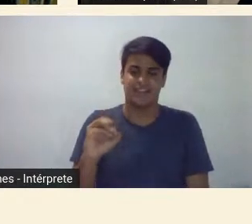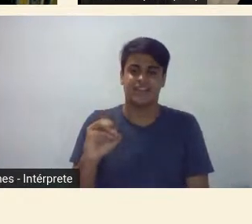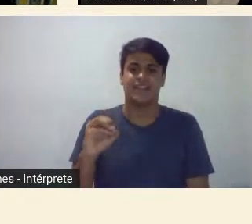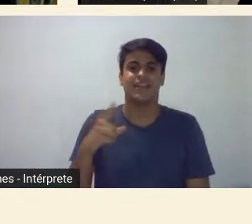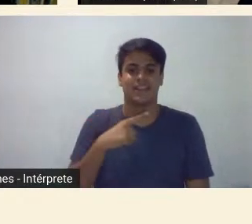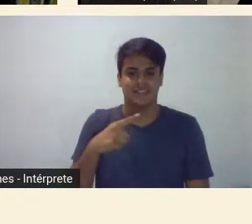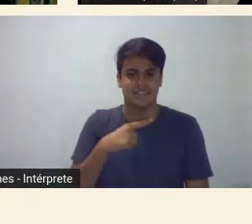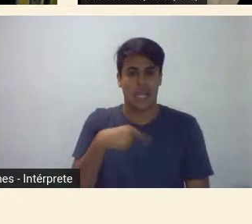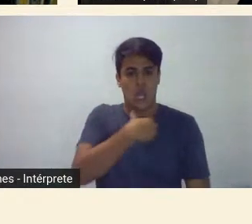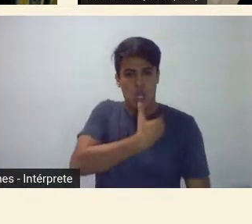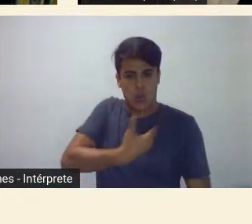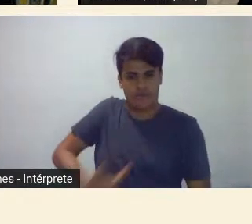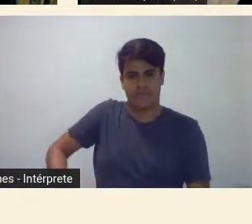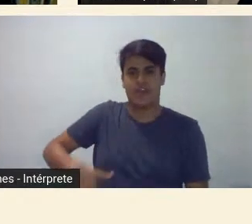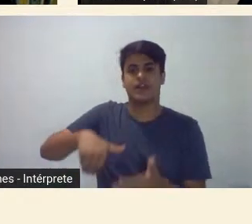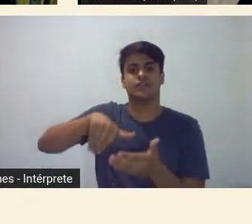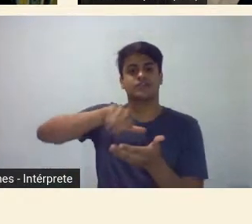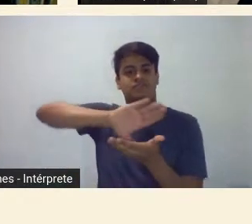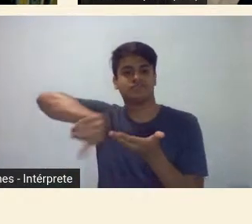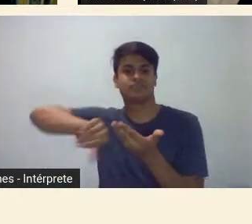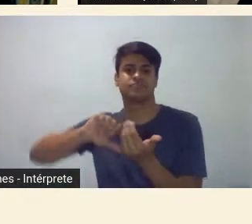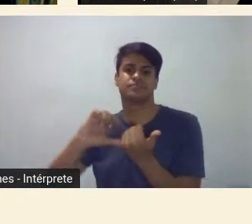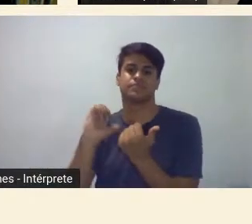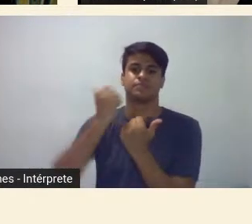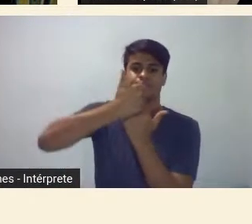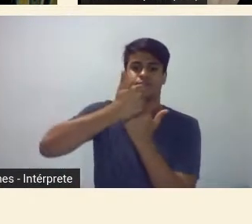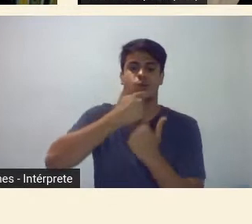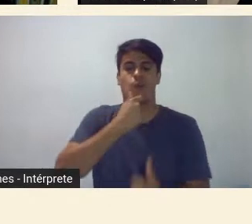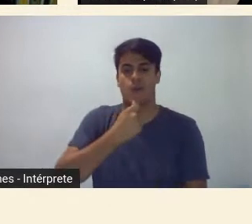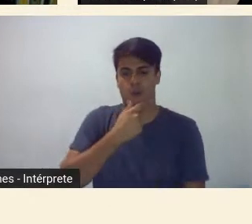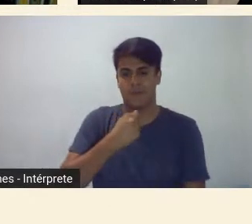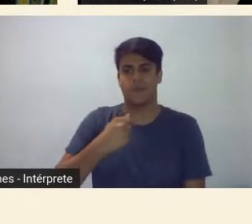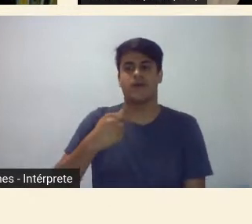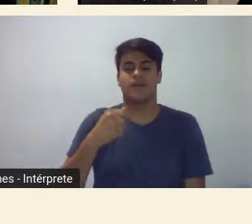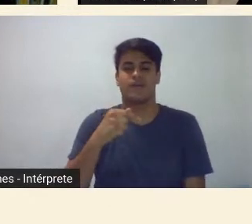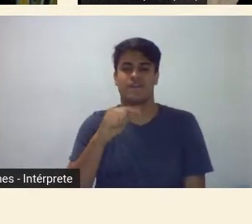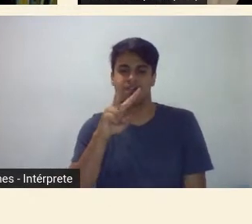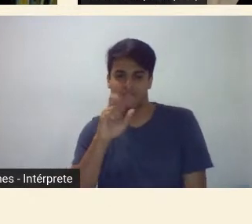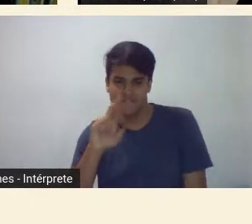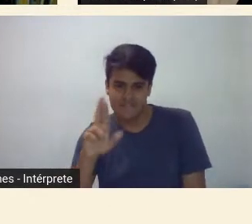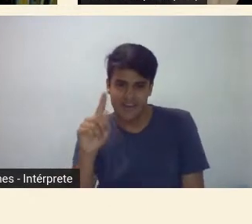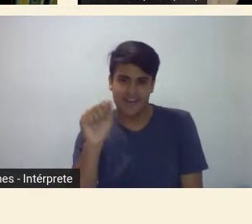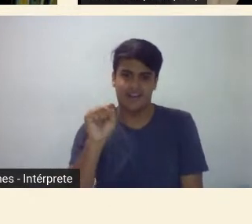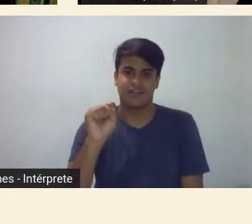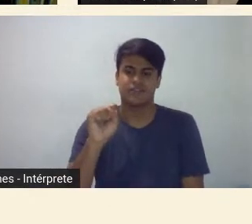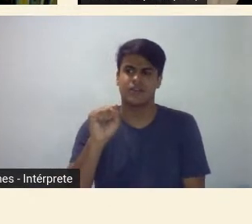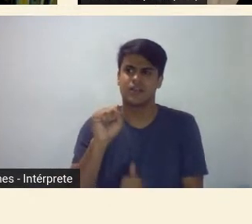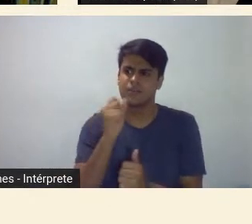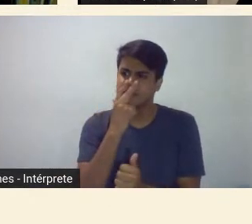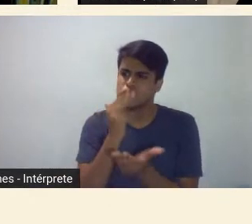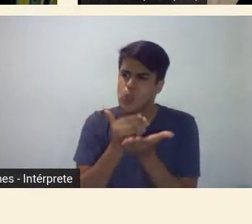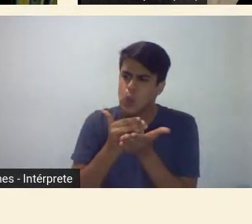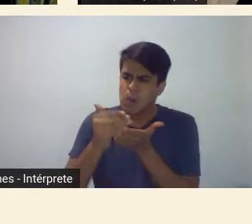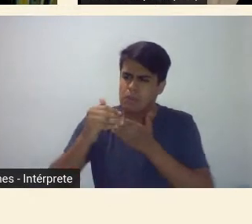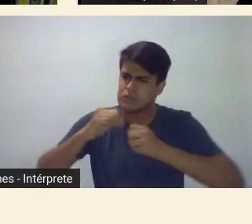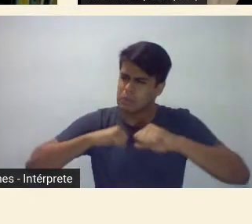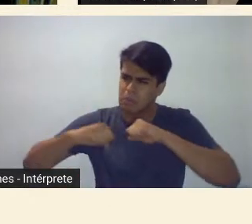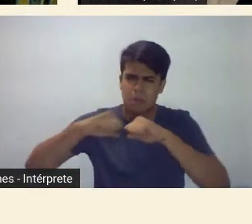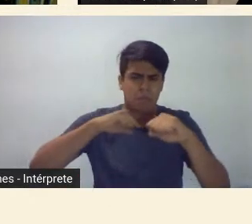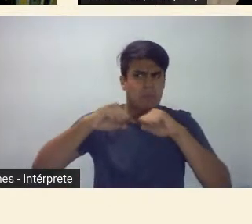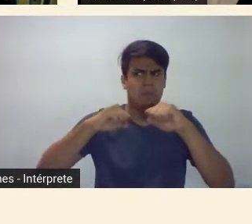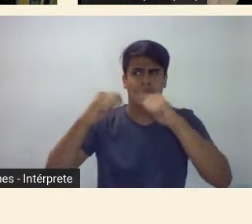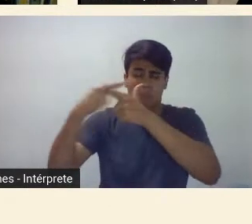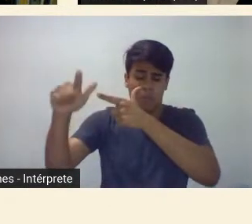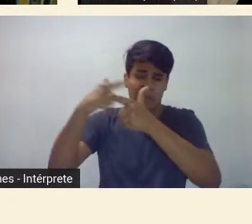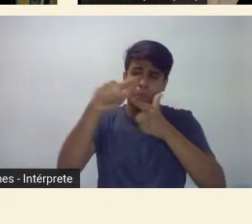30 a subida do Vargas e o início de uma instabilidade governamental e mudança